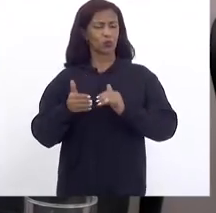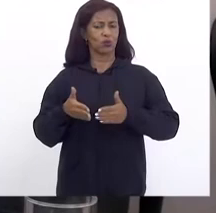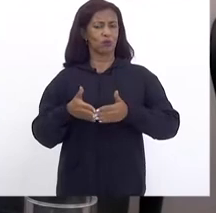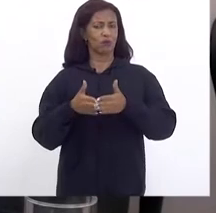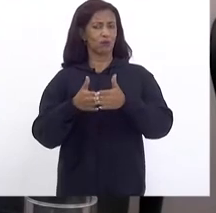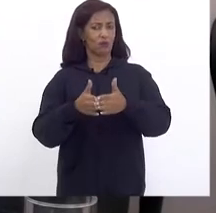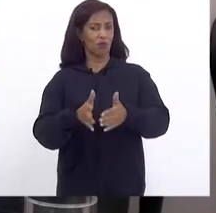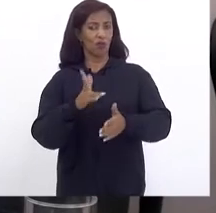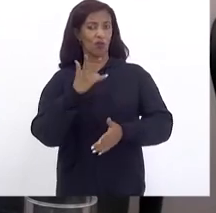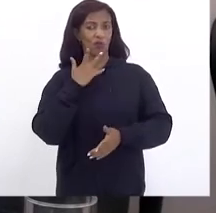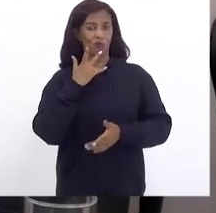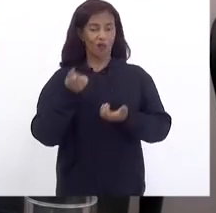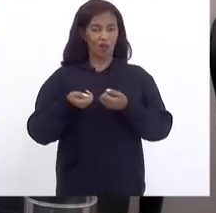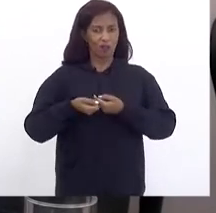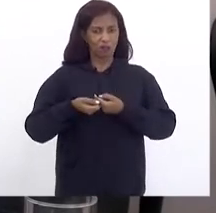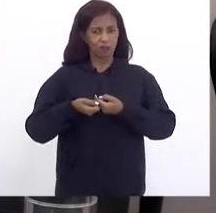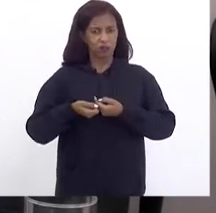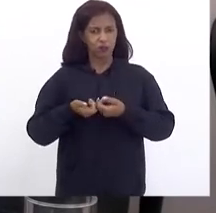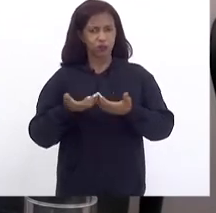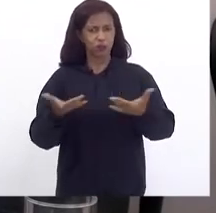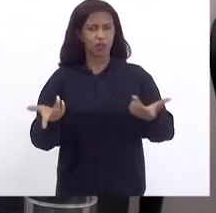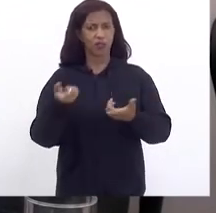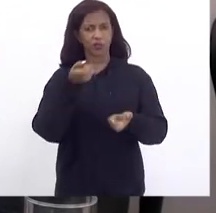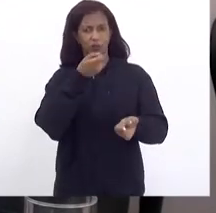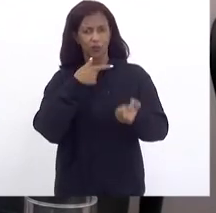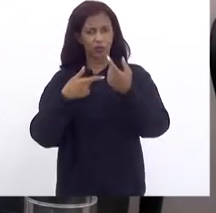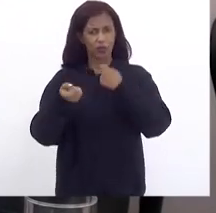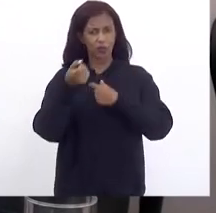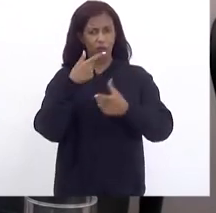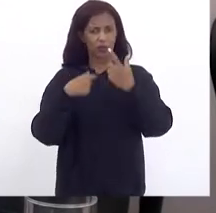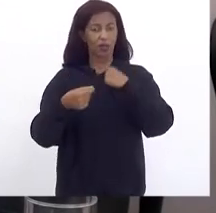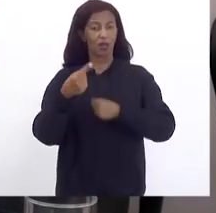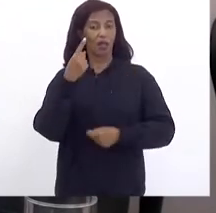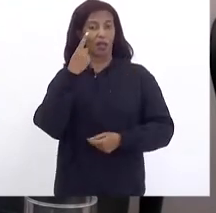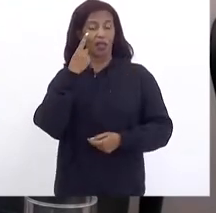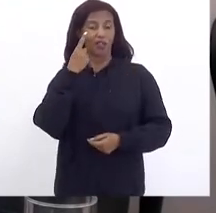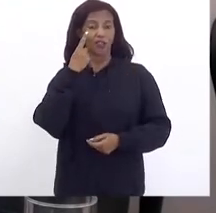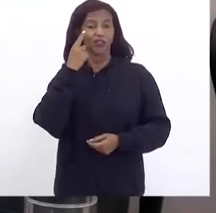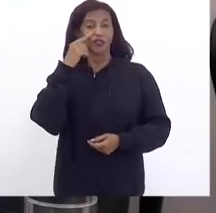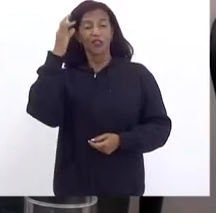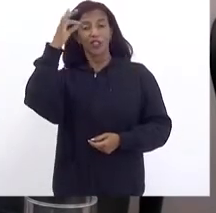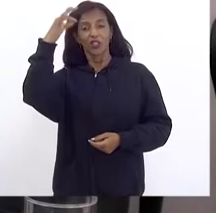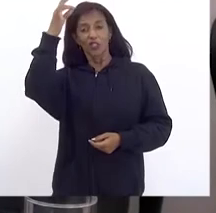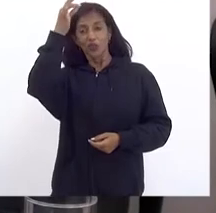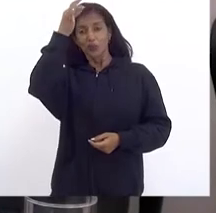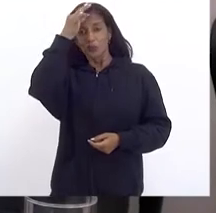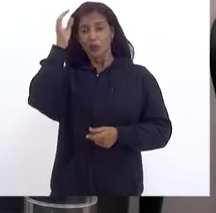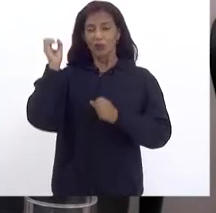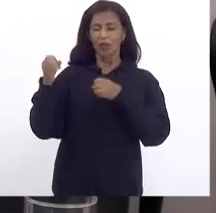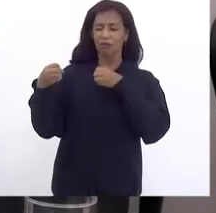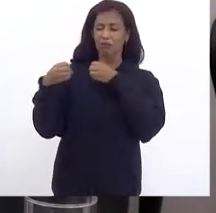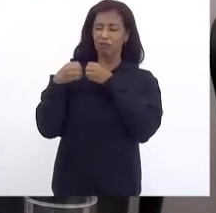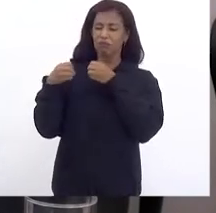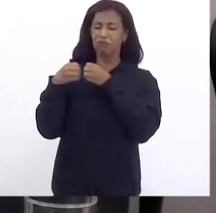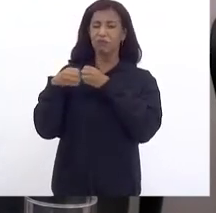fala Da distribuição De medicamentos A gente vê O Espírito Santo Aqui Bem colado A gente